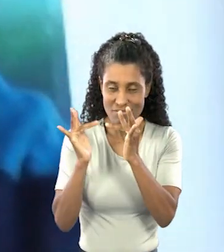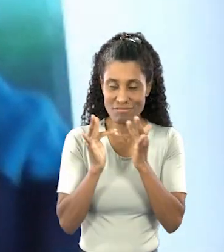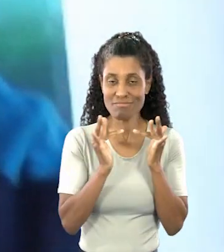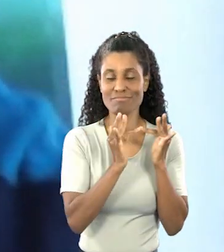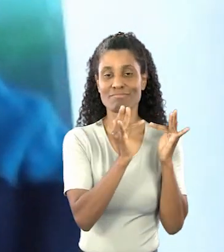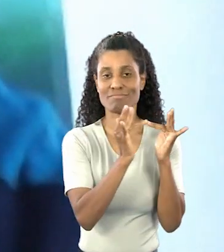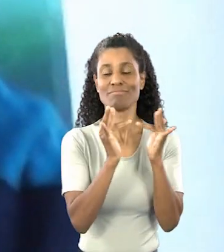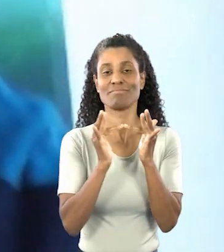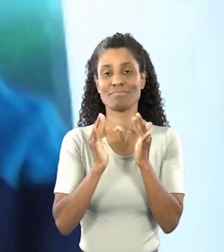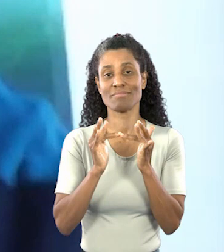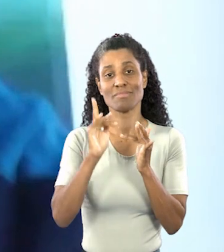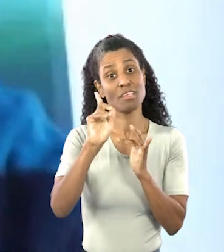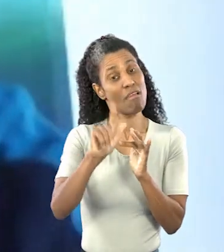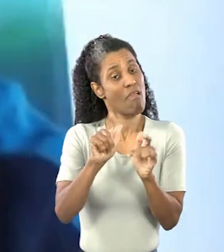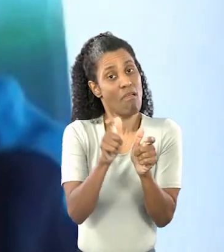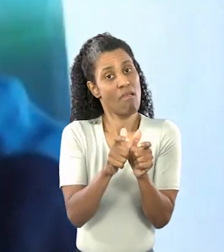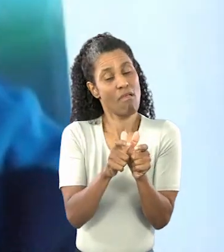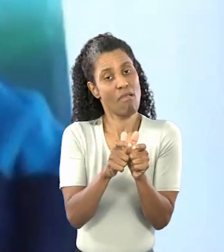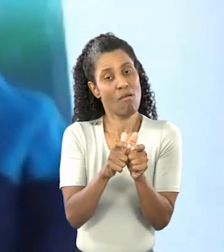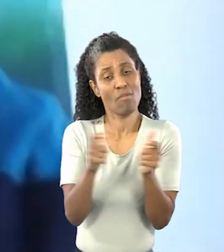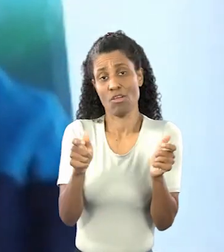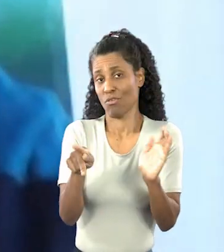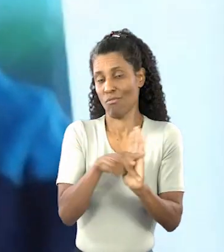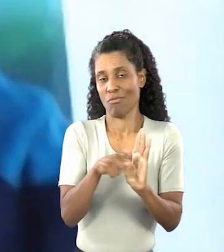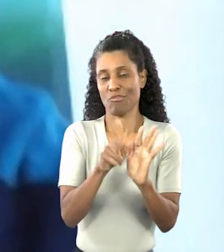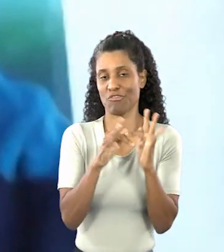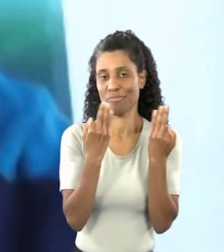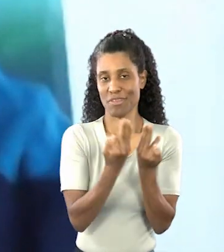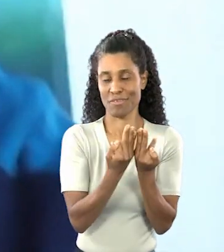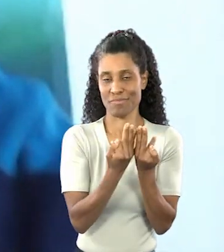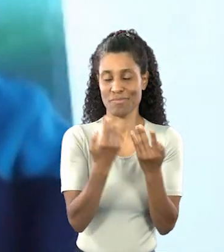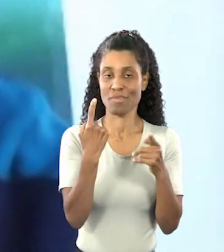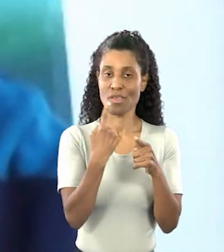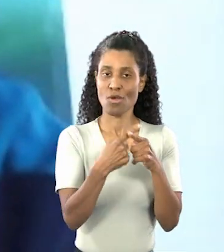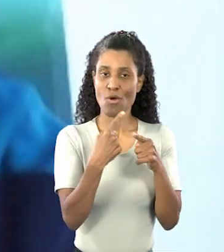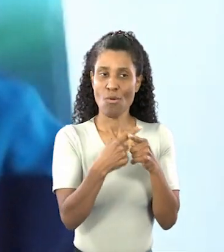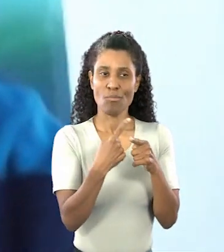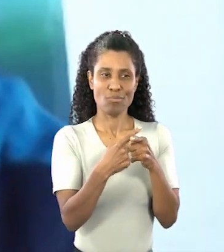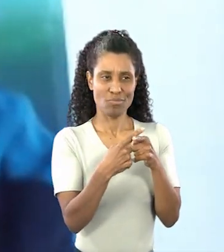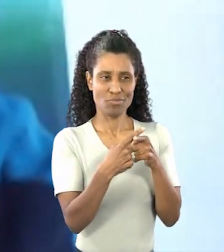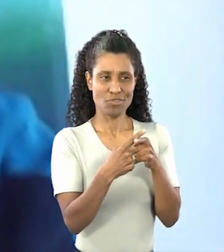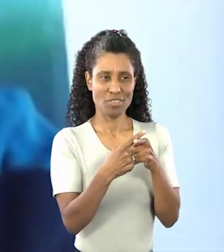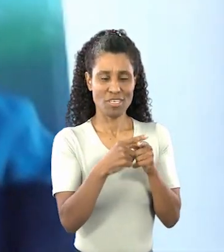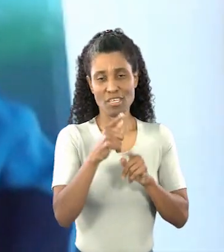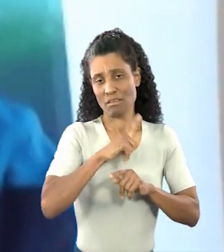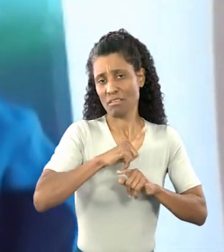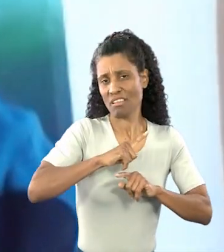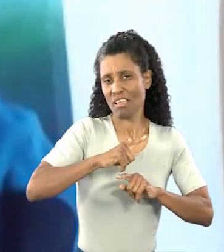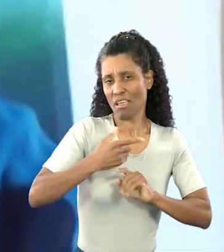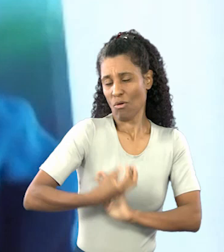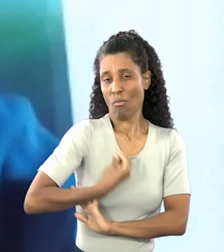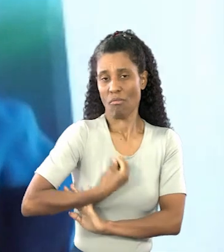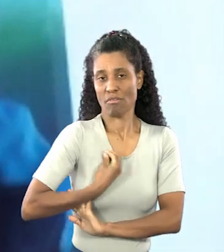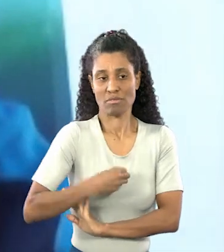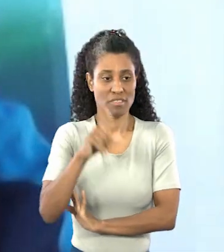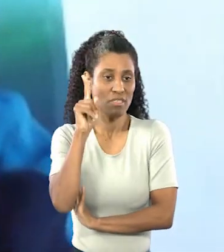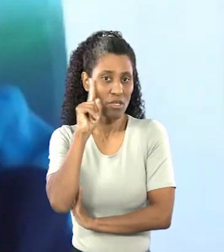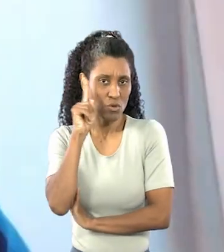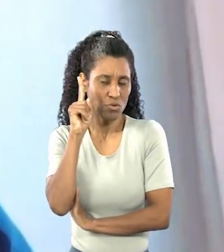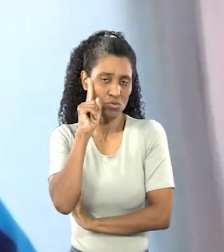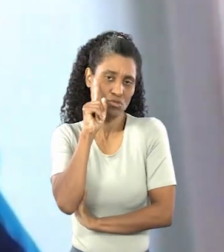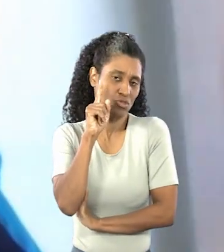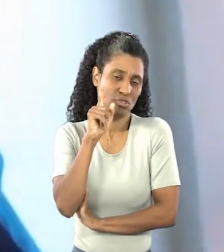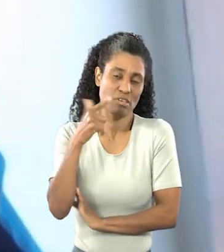convivência, né? Que eu digo, sempre é maior que o próprio familiar, né? Por as suas atividades de vida que